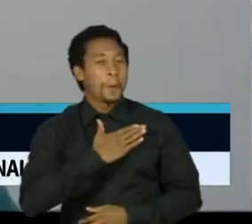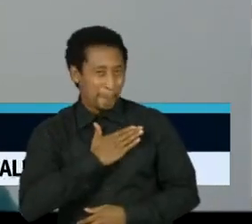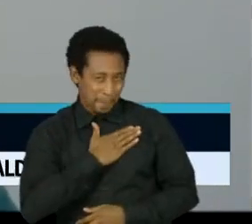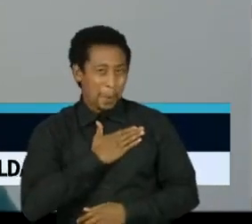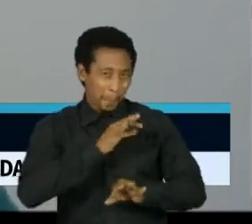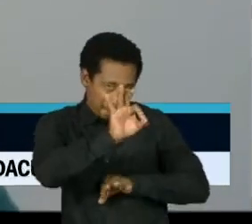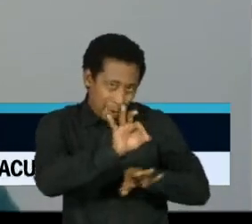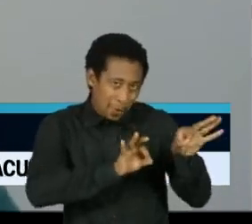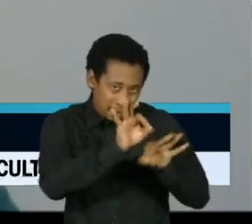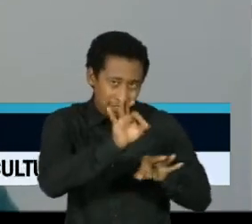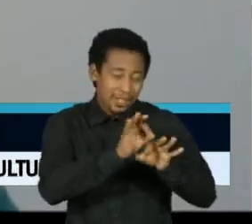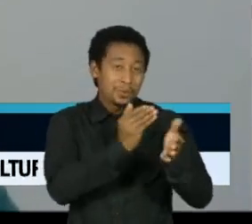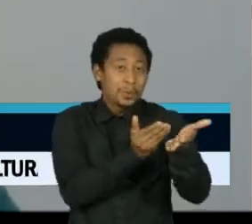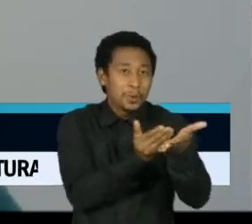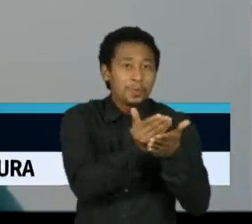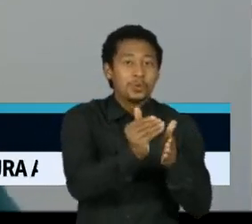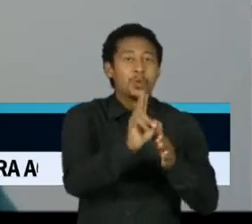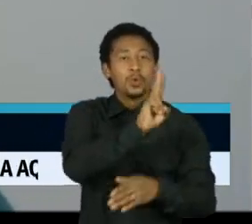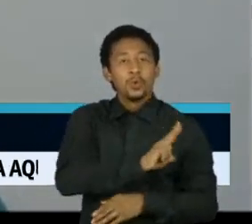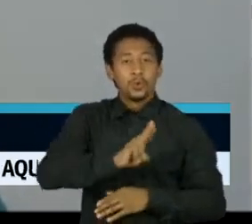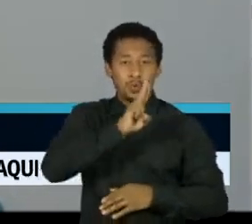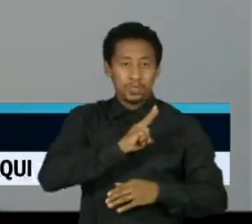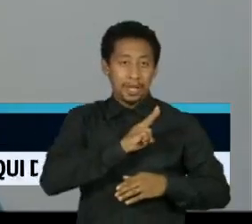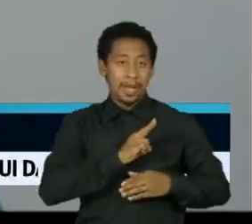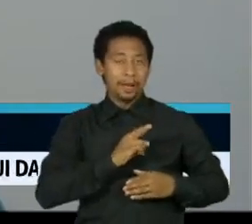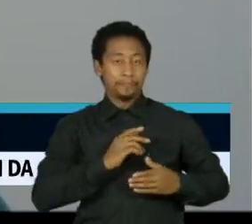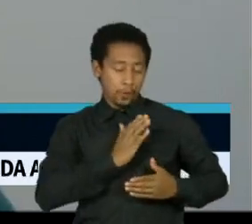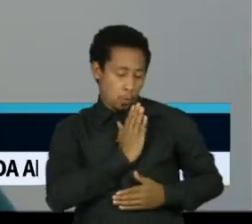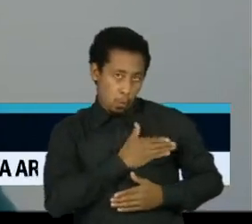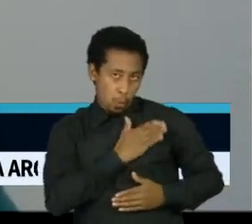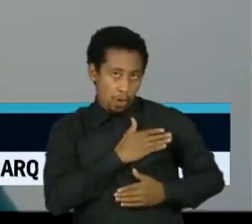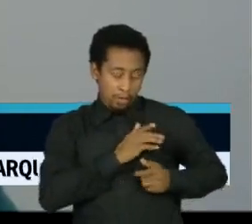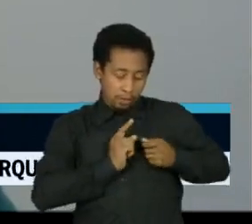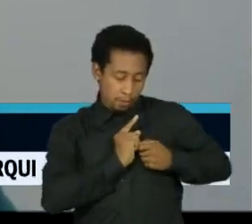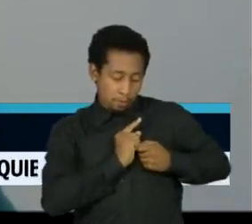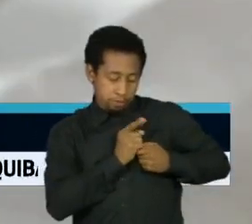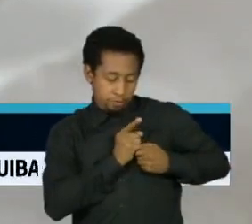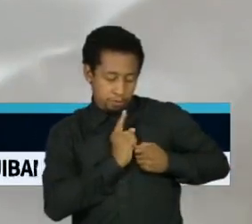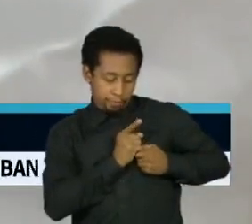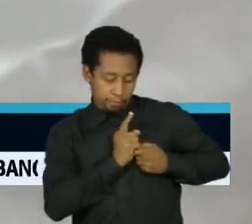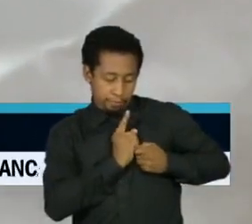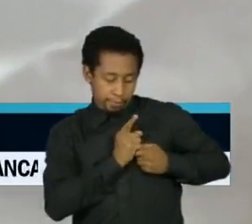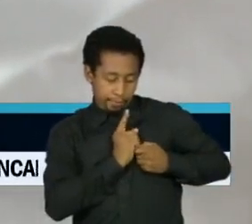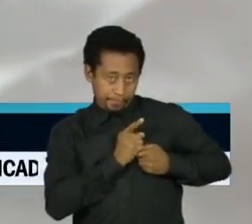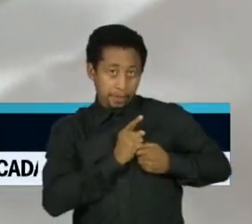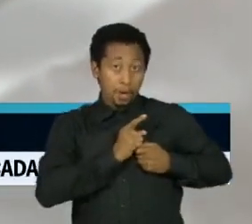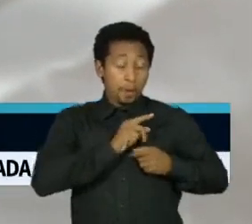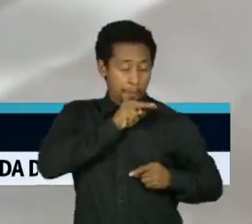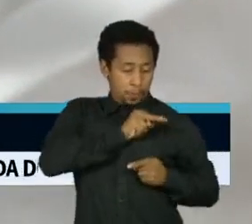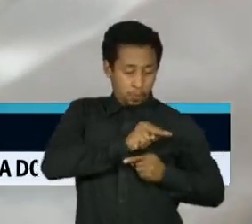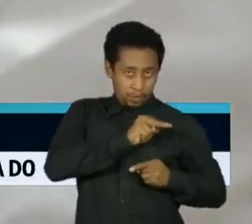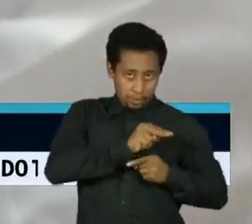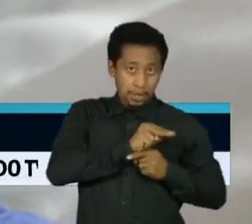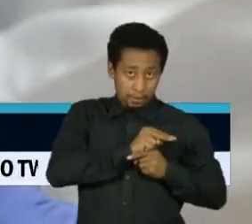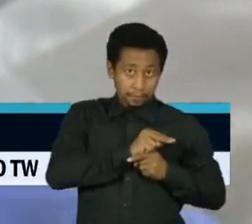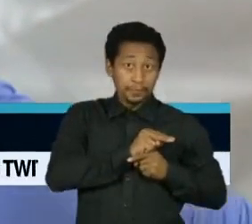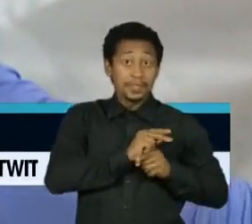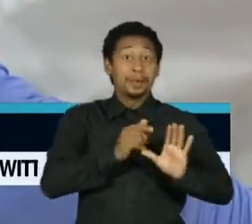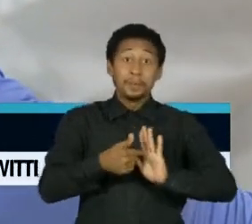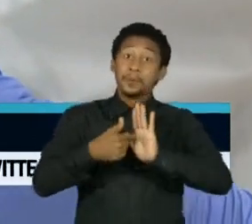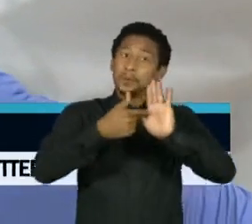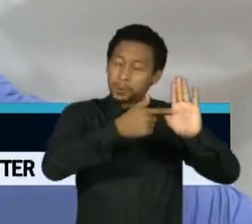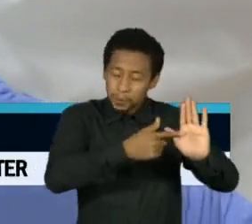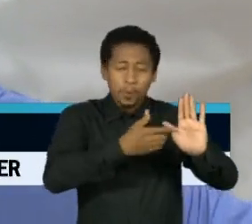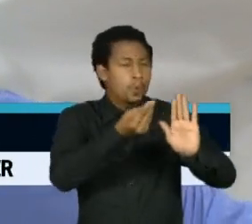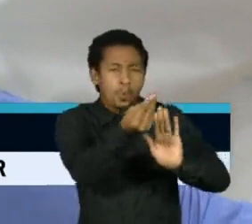catéter venoso central, numa unidade de terapia intensiva adulto. Depois de ter implementado todo o projeto,